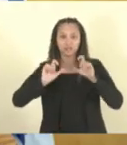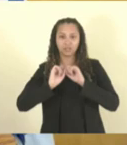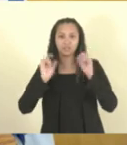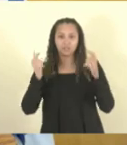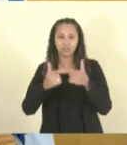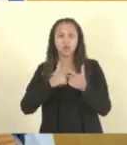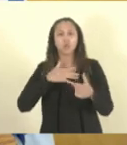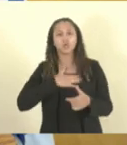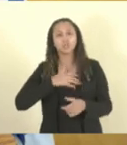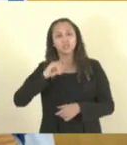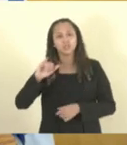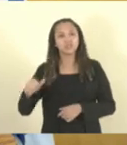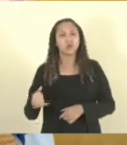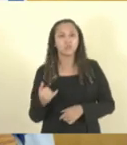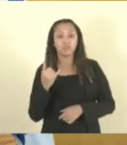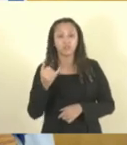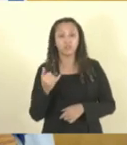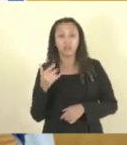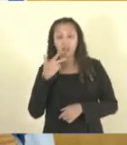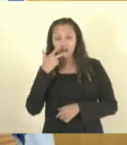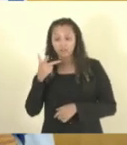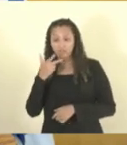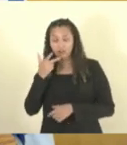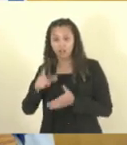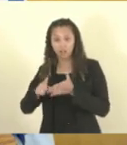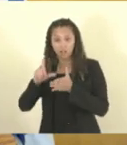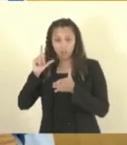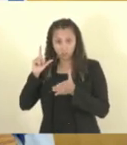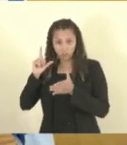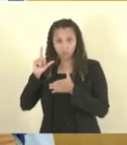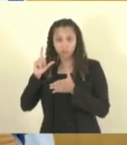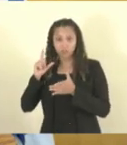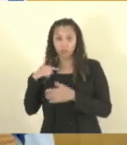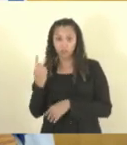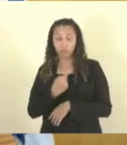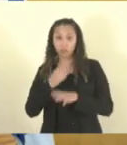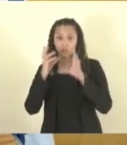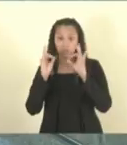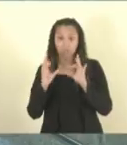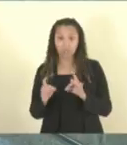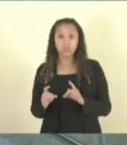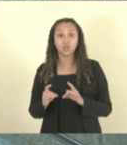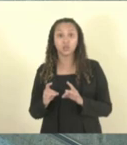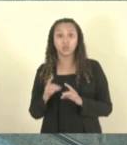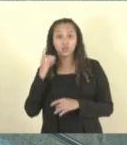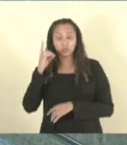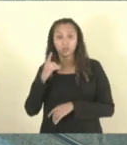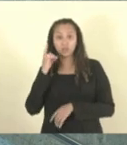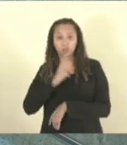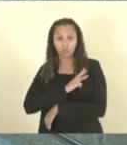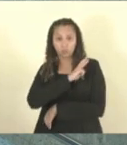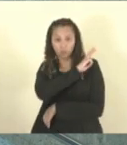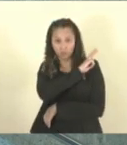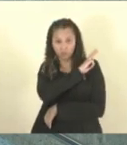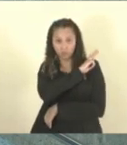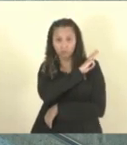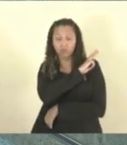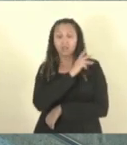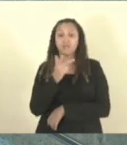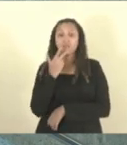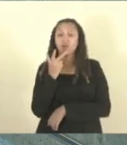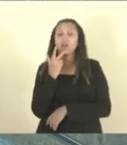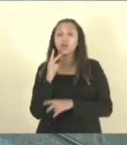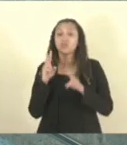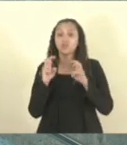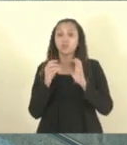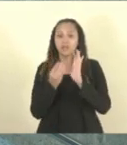Gostaria de aproveitar a fala anterior do nosso querido colega deputado Coronel Elton e falar um pouquinho